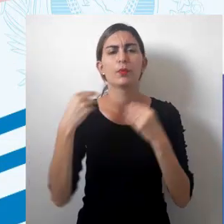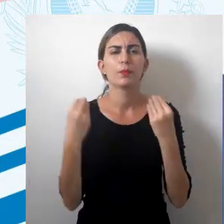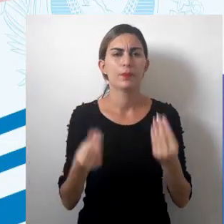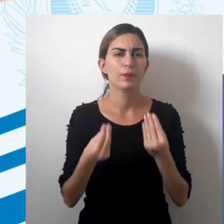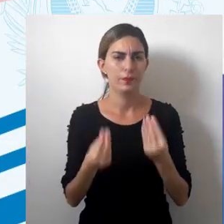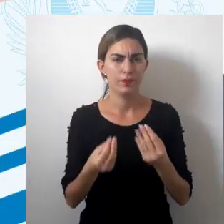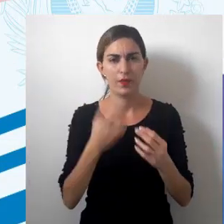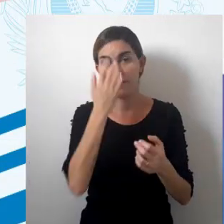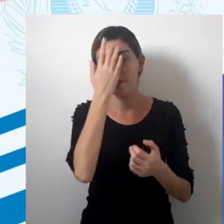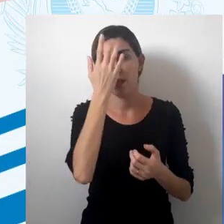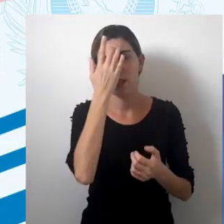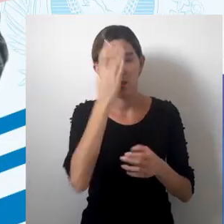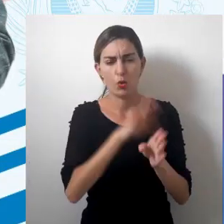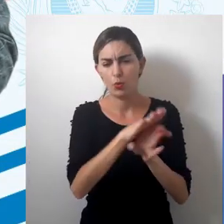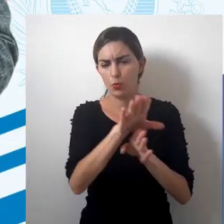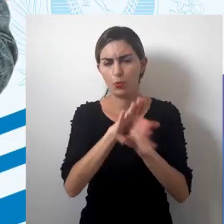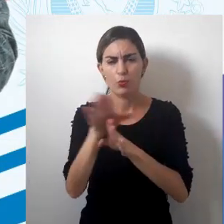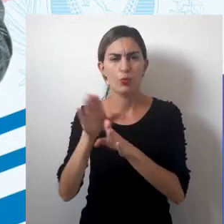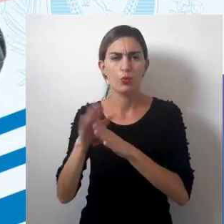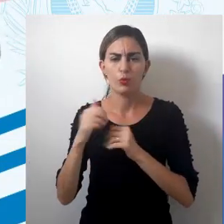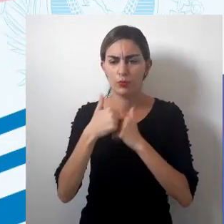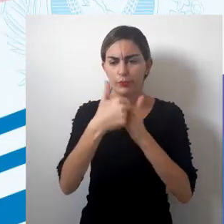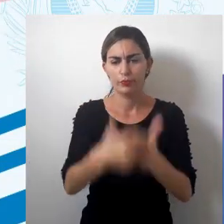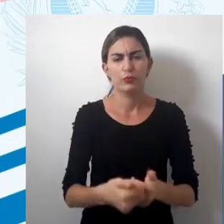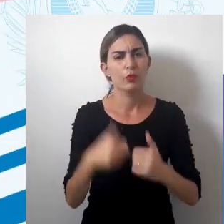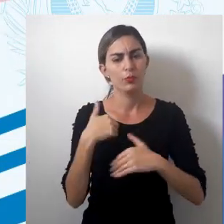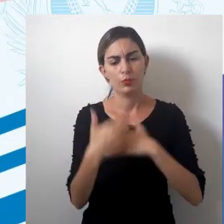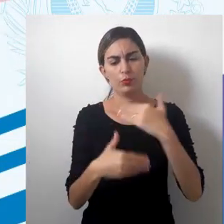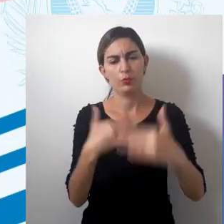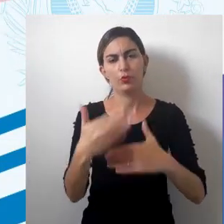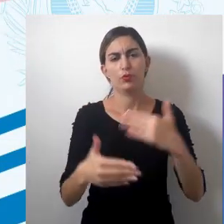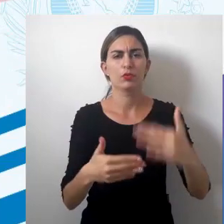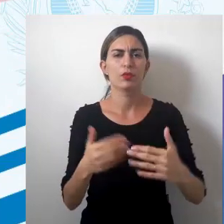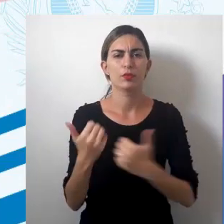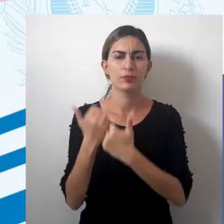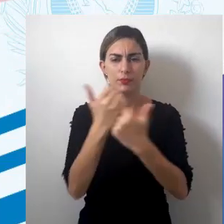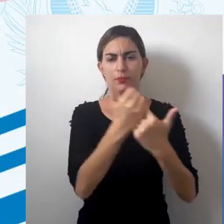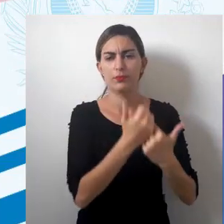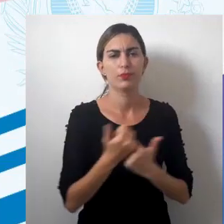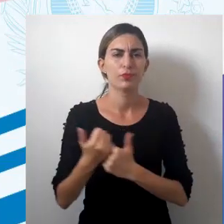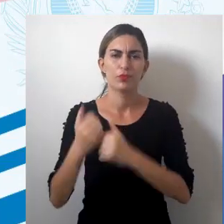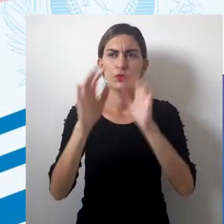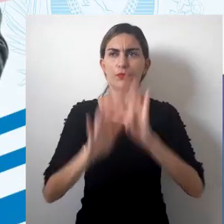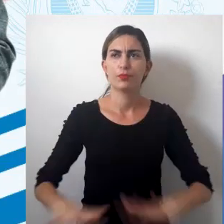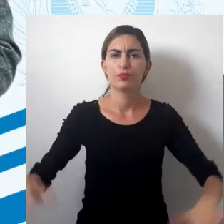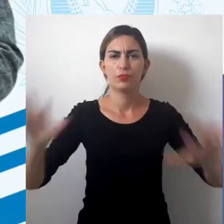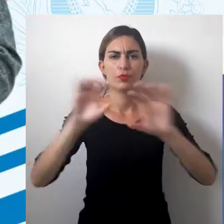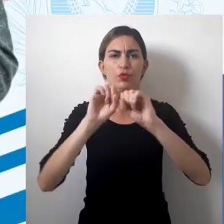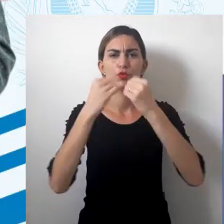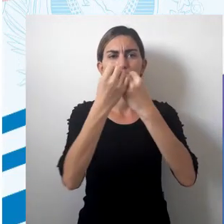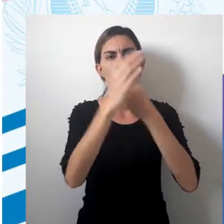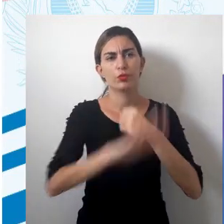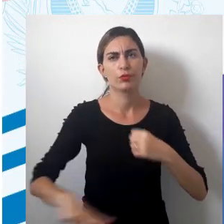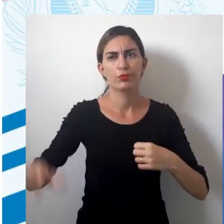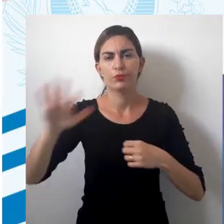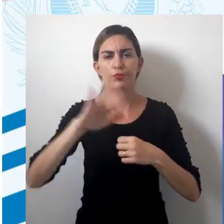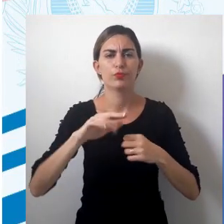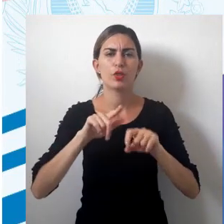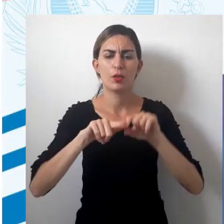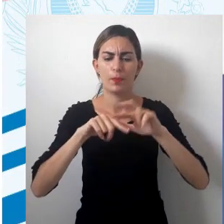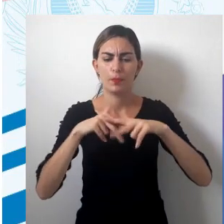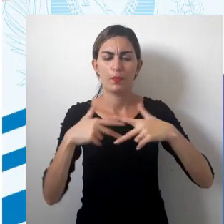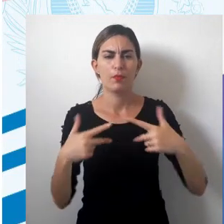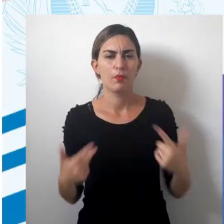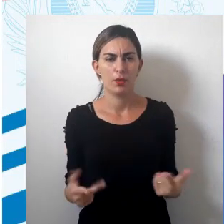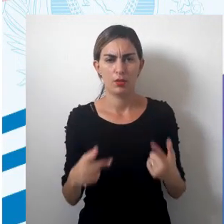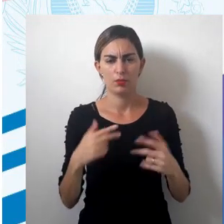facilitar, orientar, conduzir esse processo de avanço de representação socioespacial, né? Os produtos